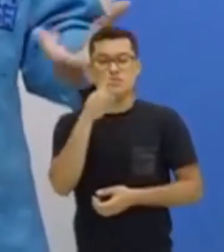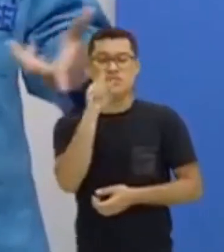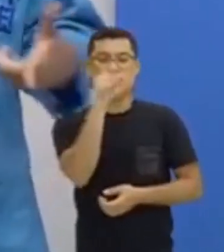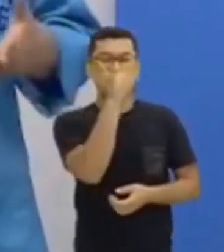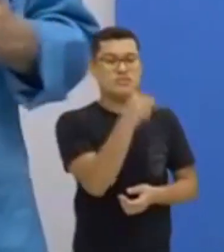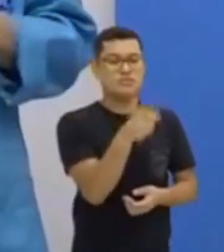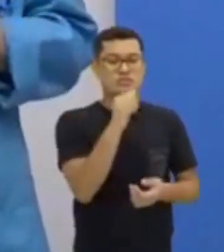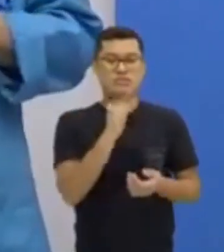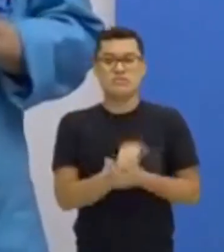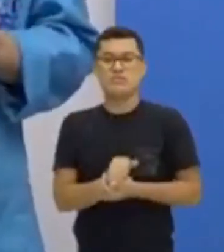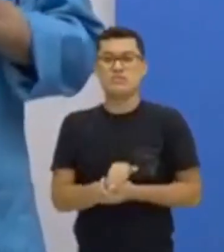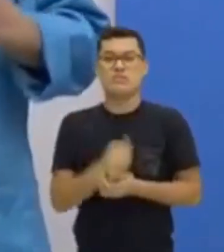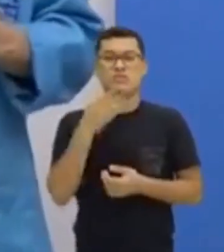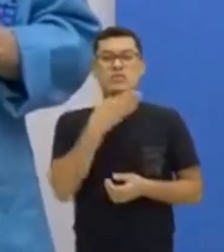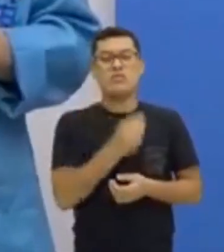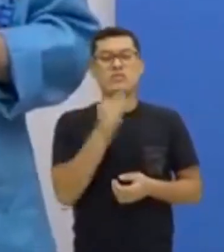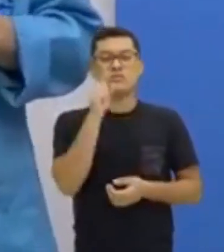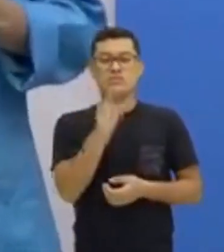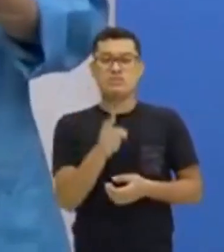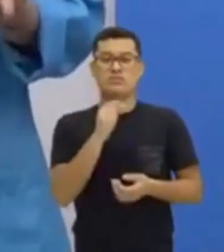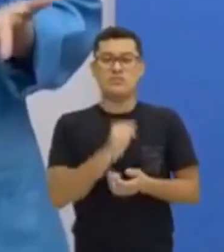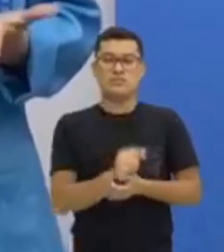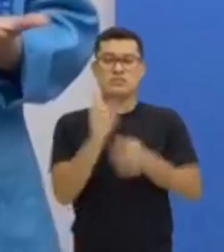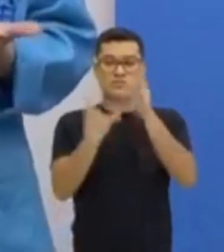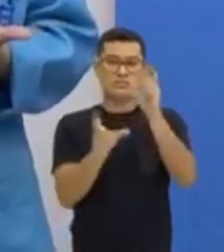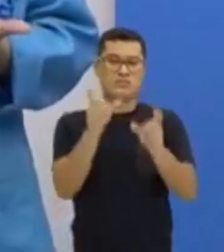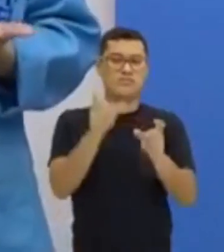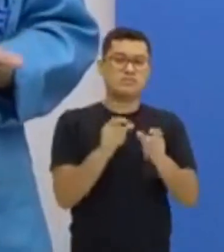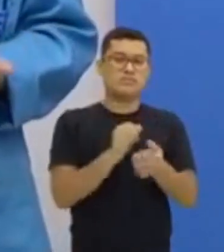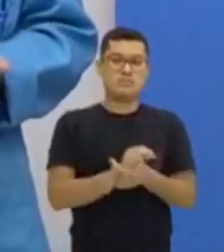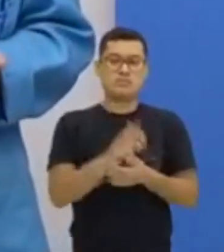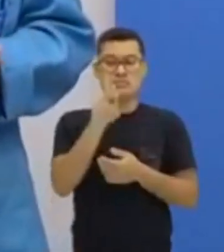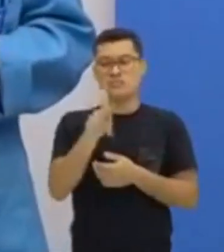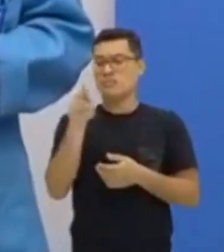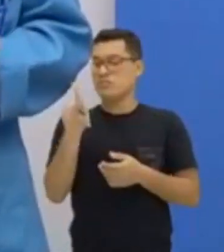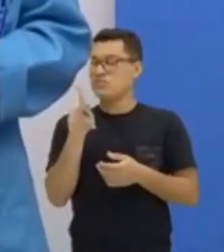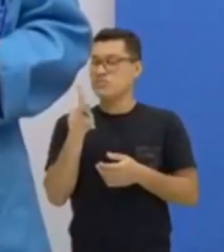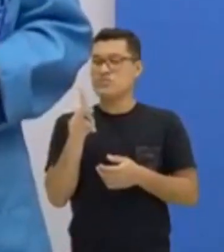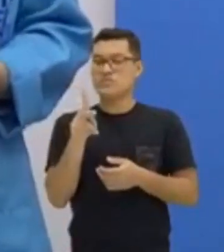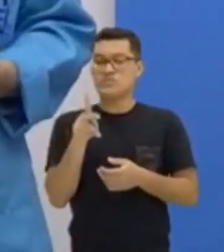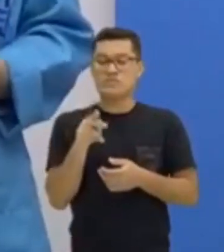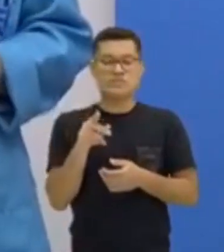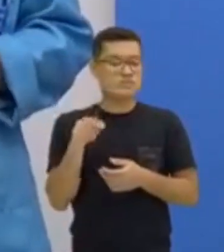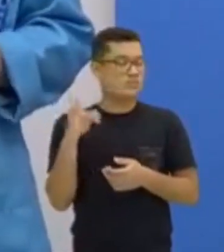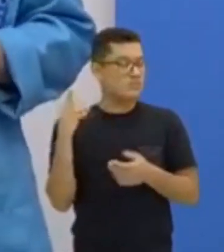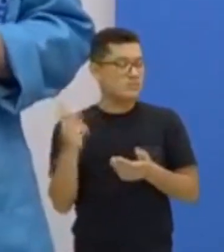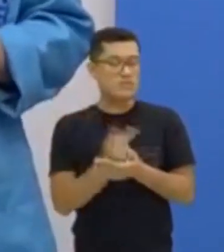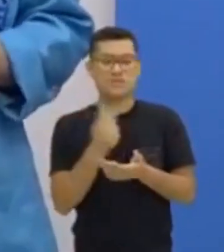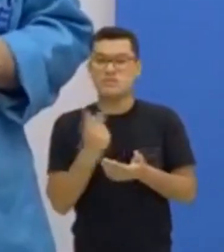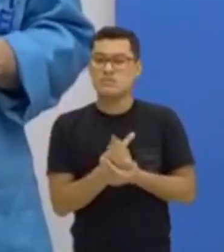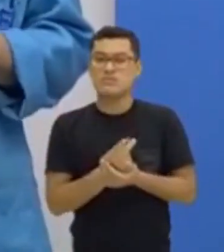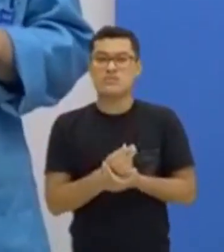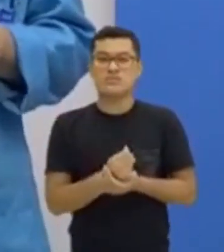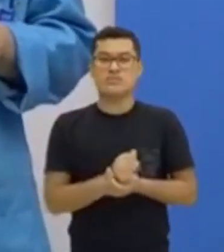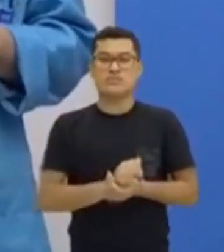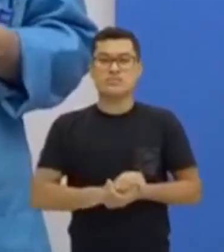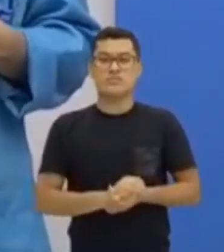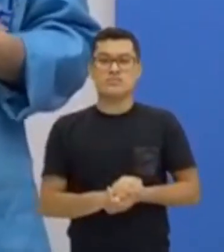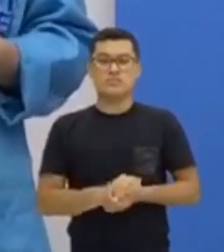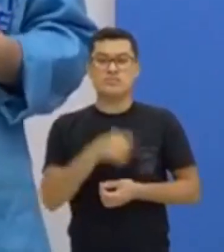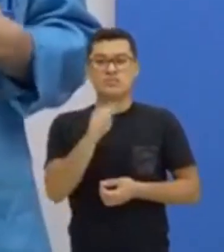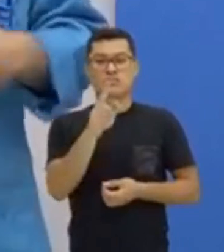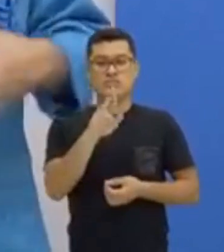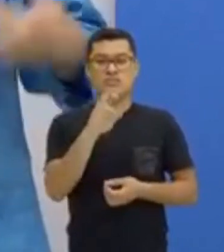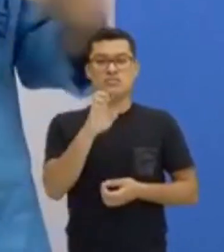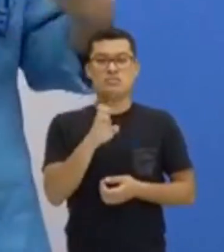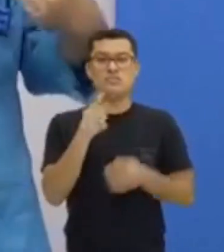Se alguém colocar he are, aí, professora, não está correto. Justamente que o are tem relação com a palavra